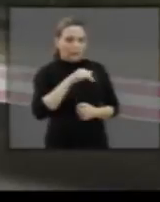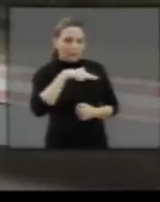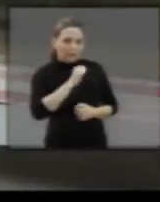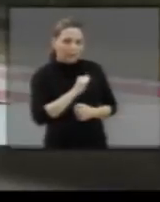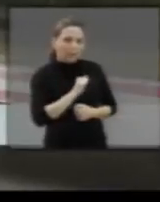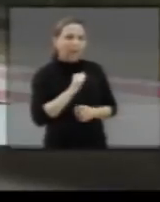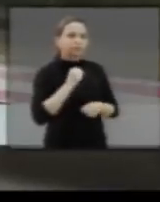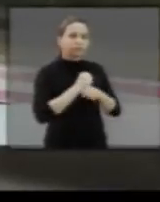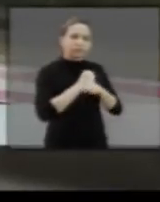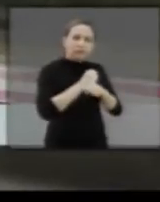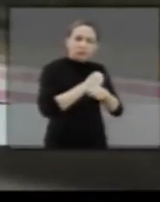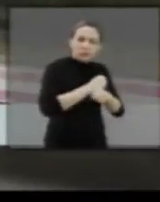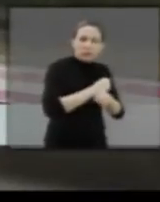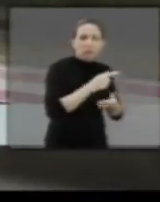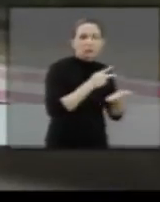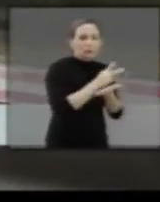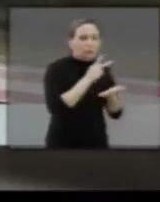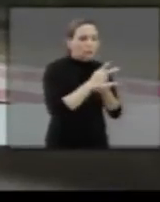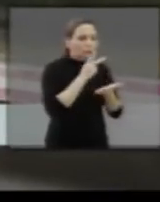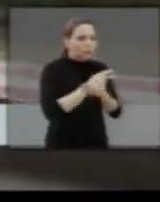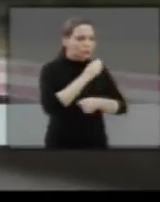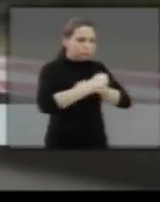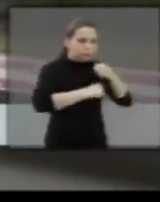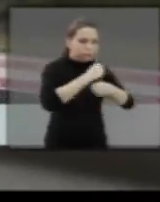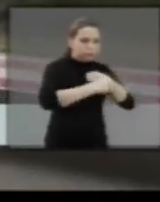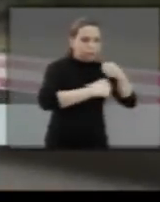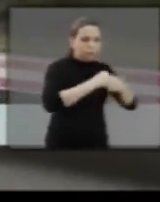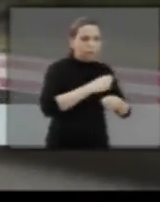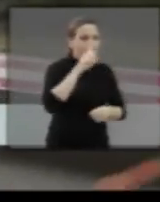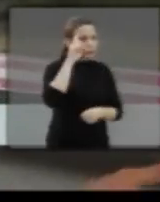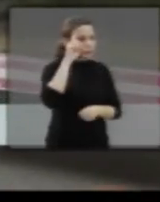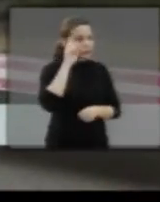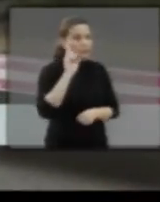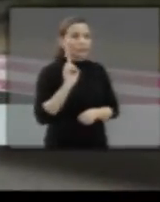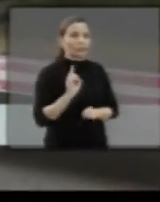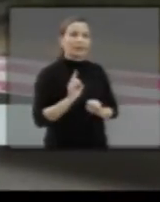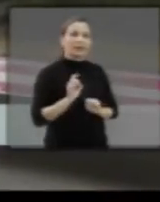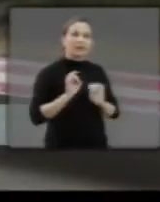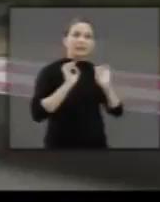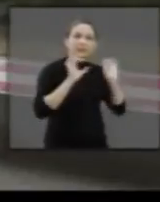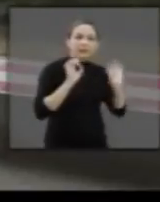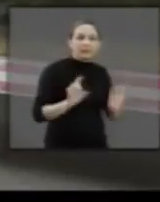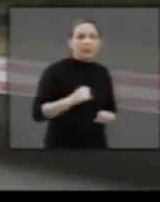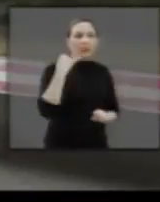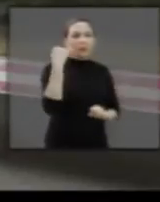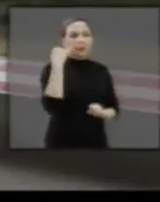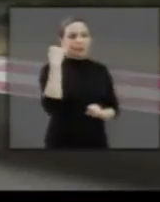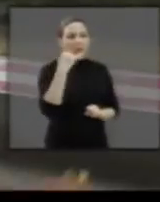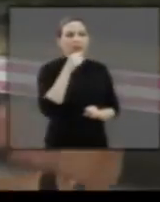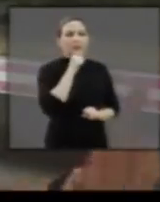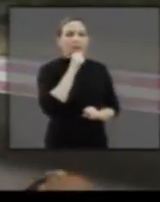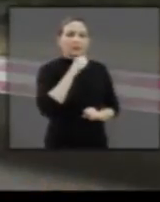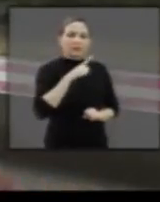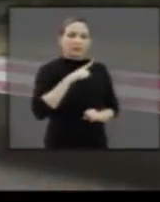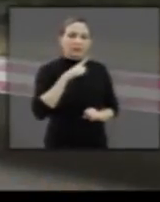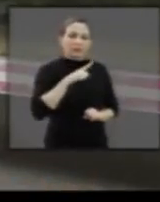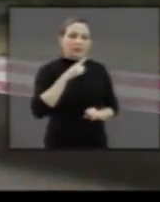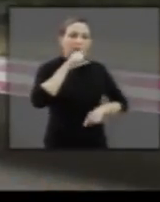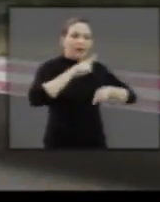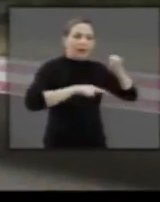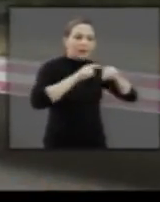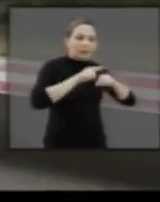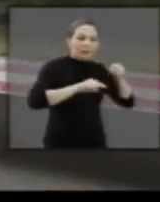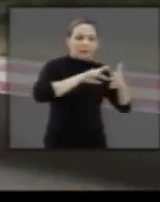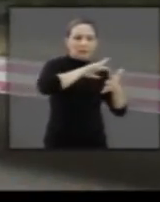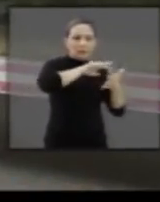Damos, né, porque todo ano ela está lembrando desse dia, super importante para os idosos. A gente tem vindo fazendo